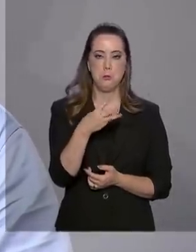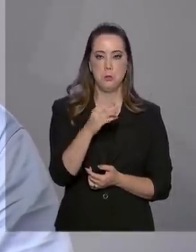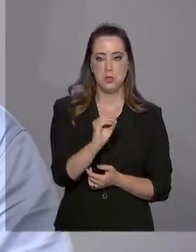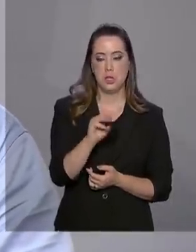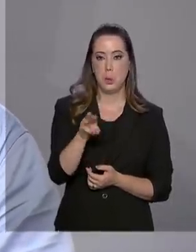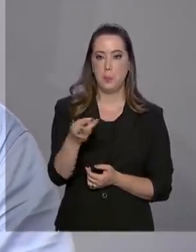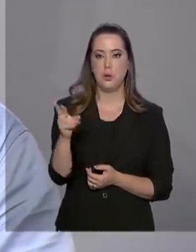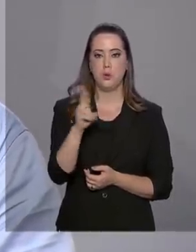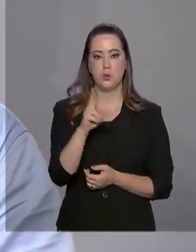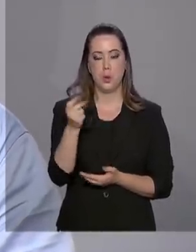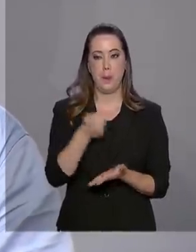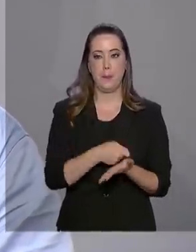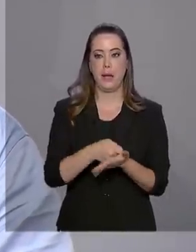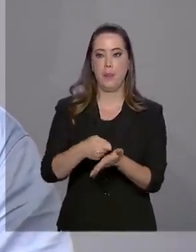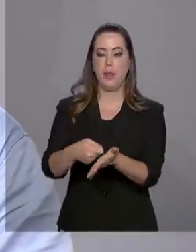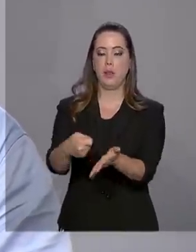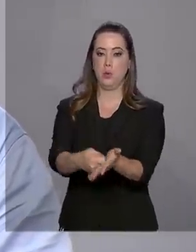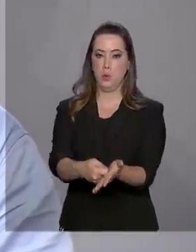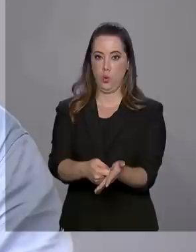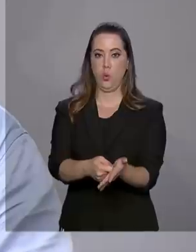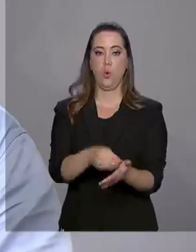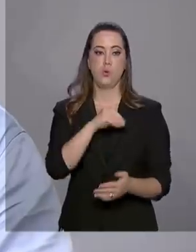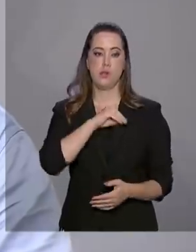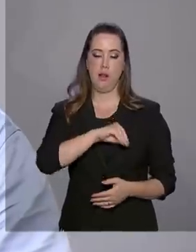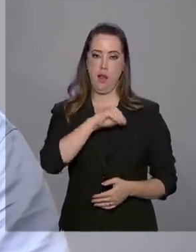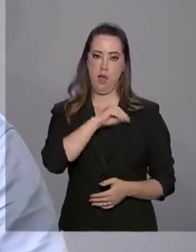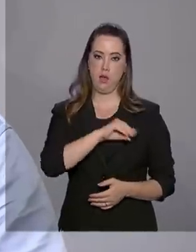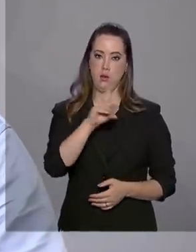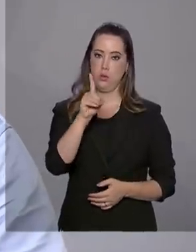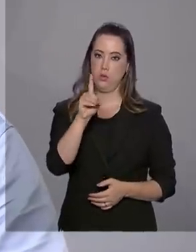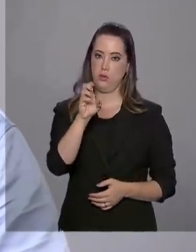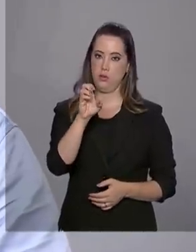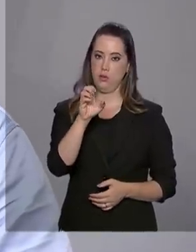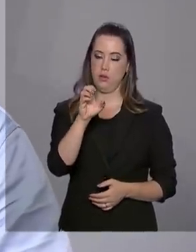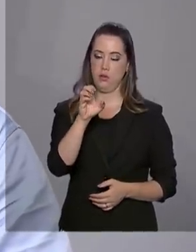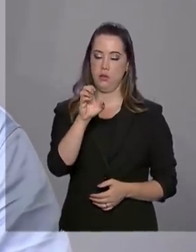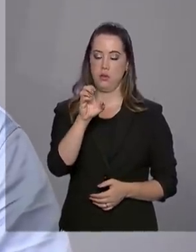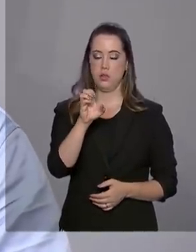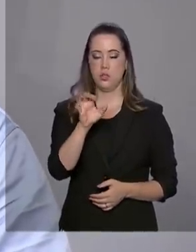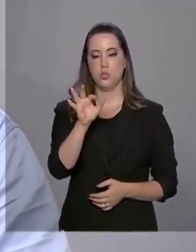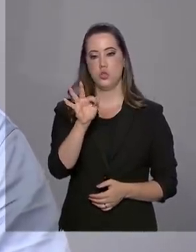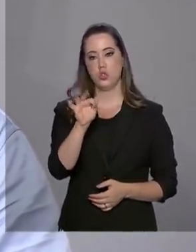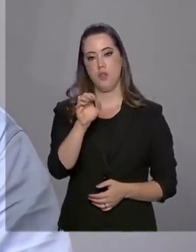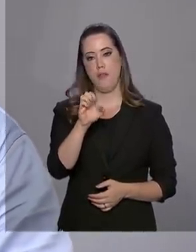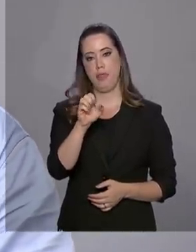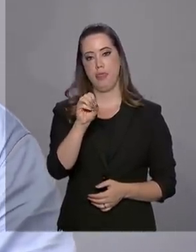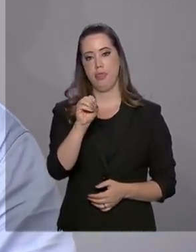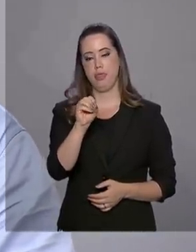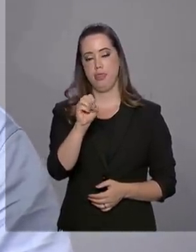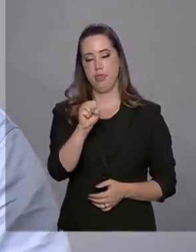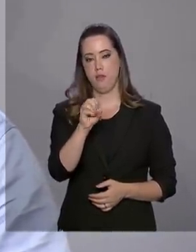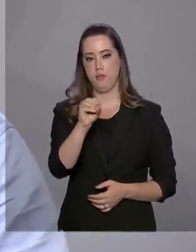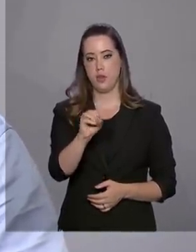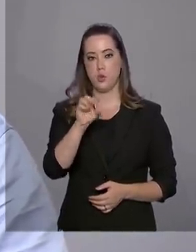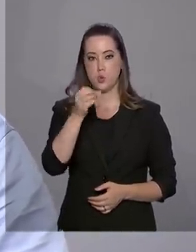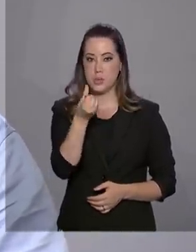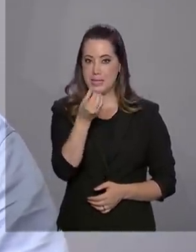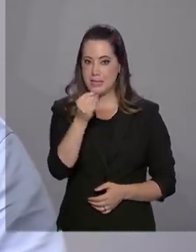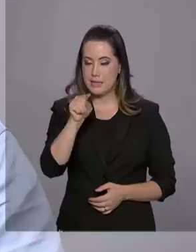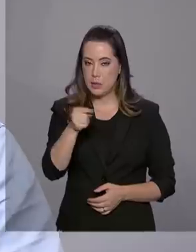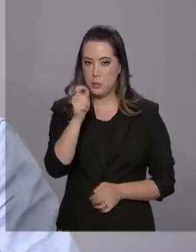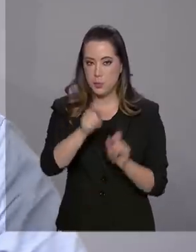de reais, caso atingirmos os dois meses de liberação para esses 60 mil